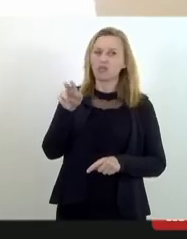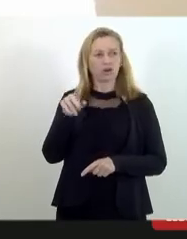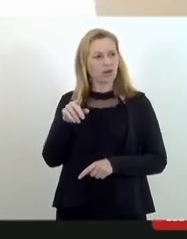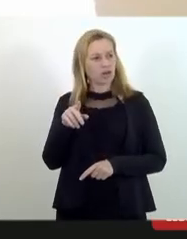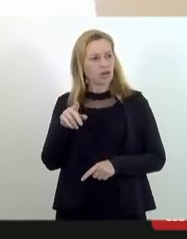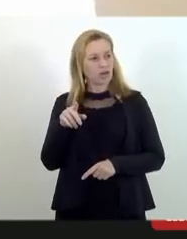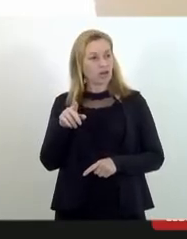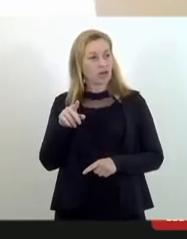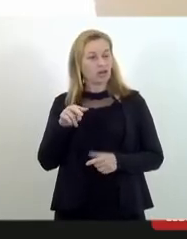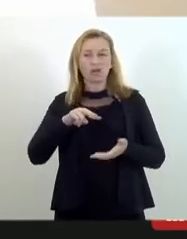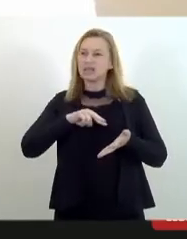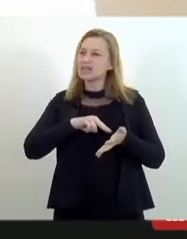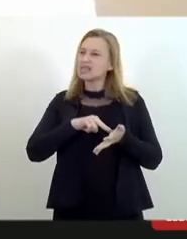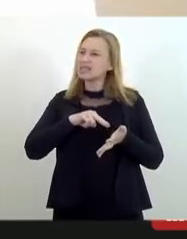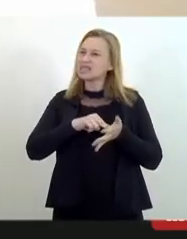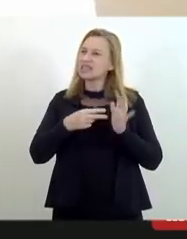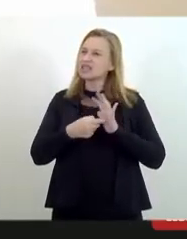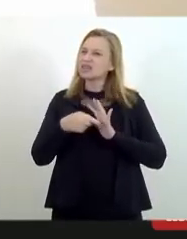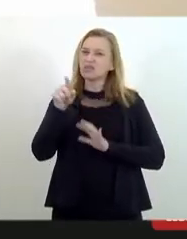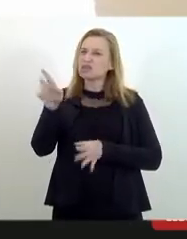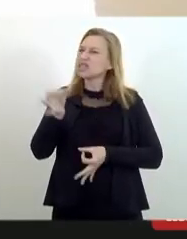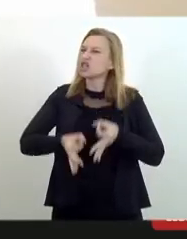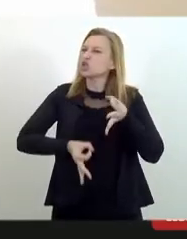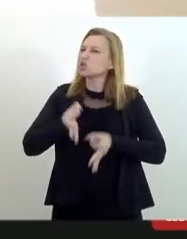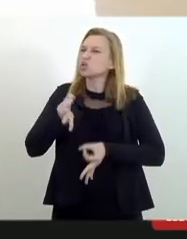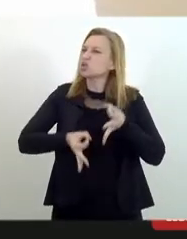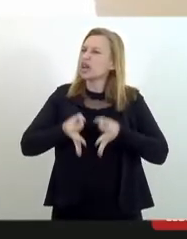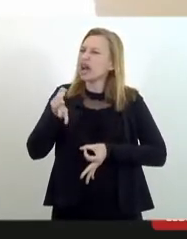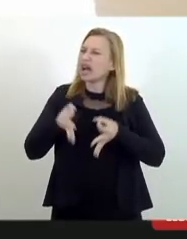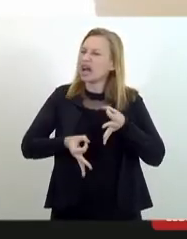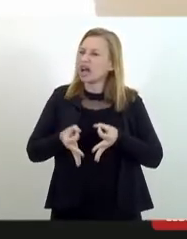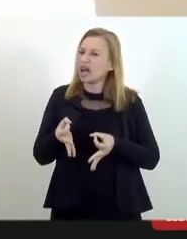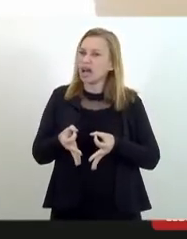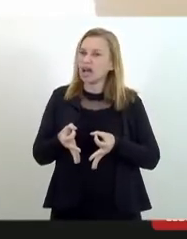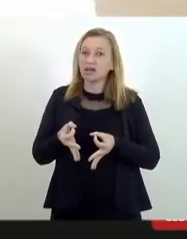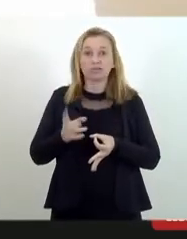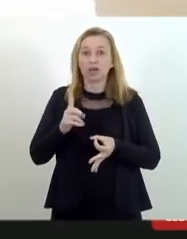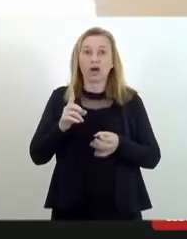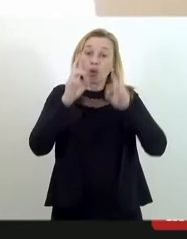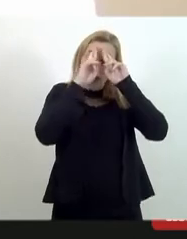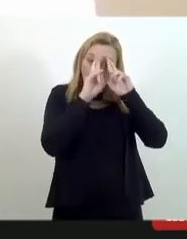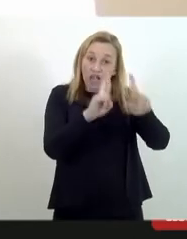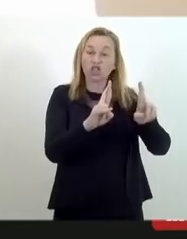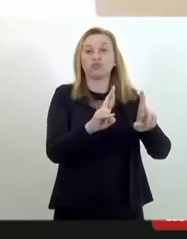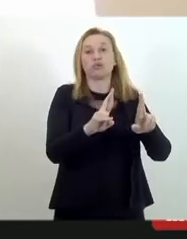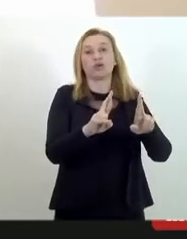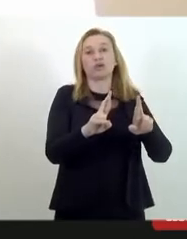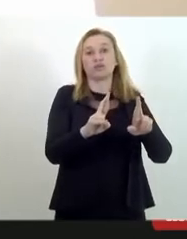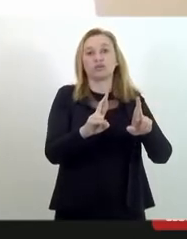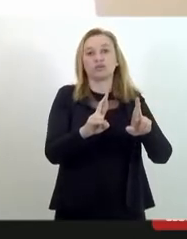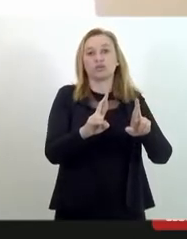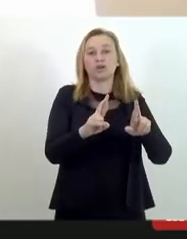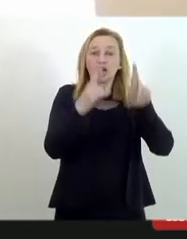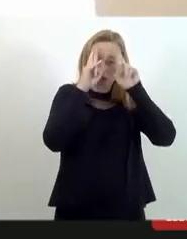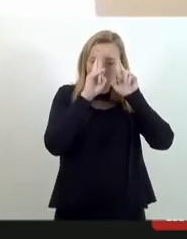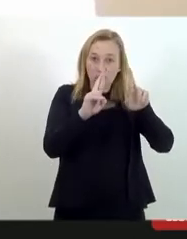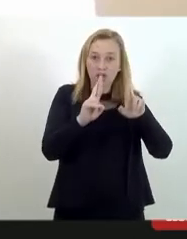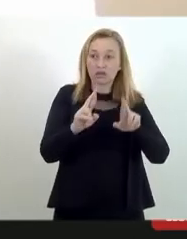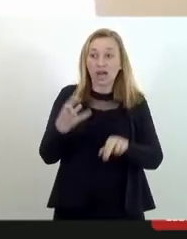acima a ponto de aceitar ninguém quer tolerância, é respeito e posição contrária é racismo